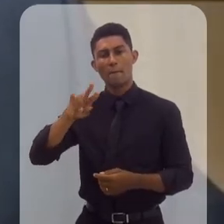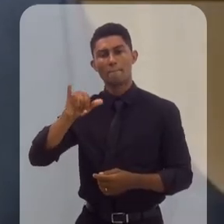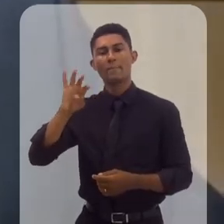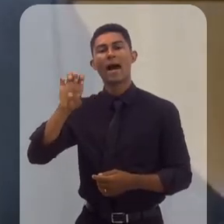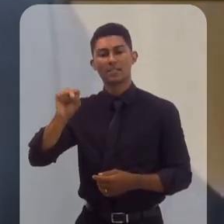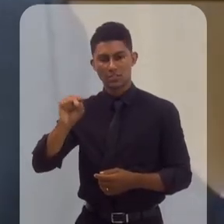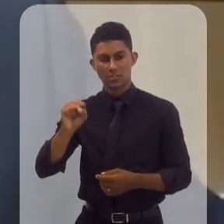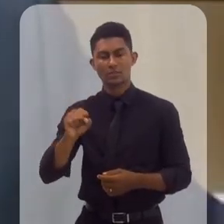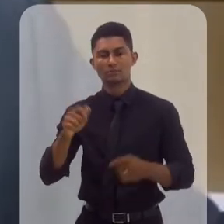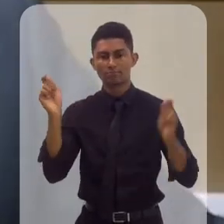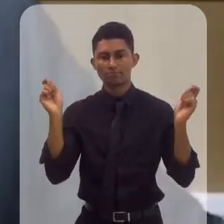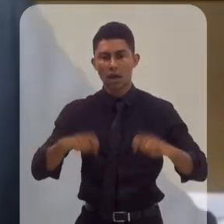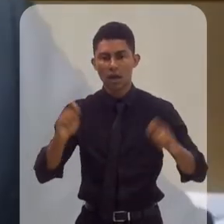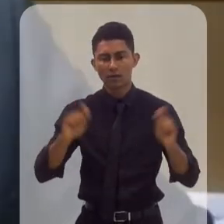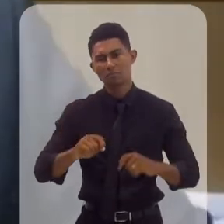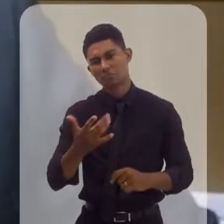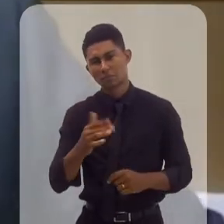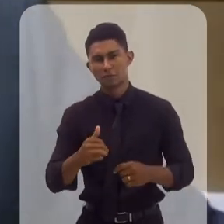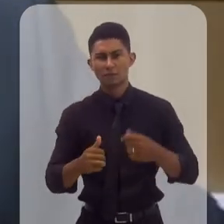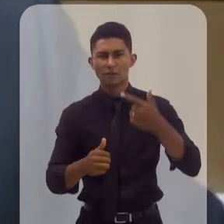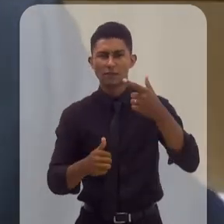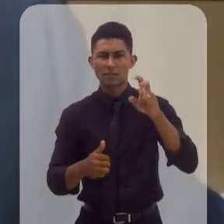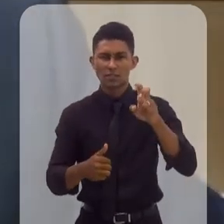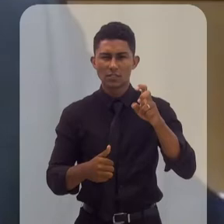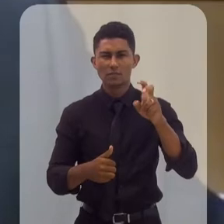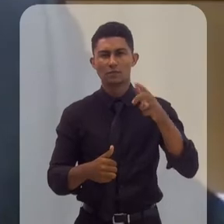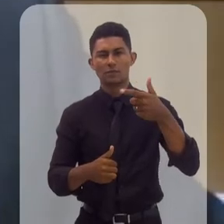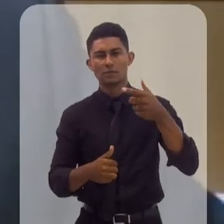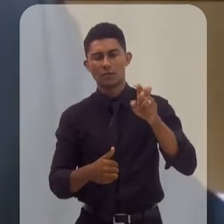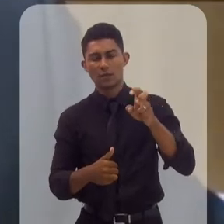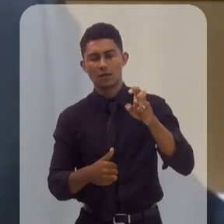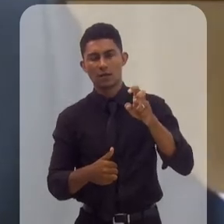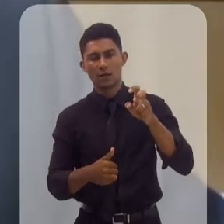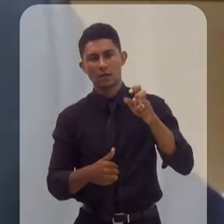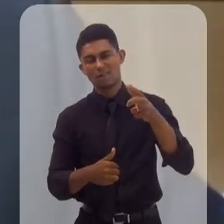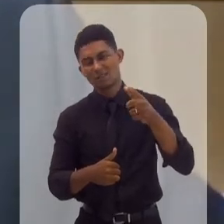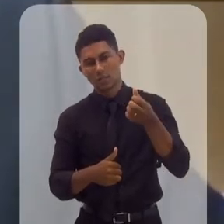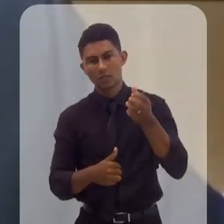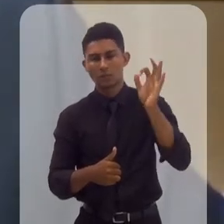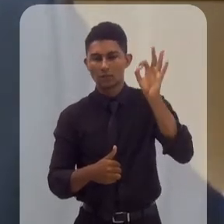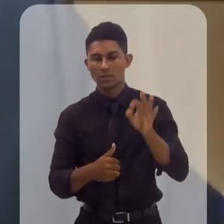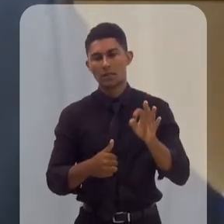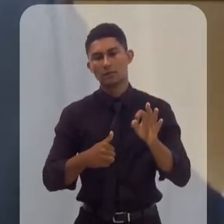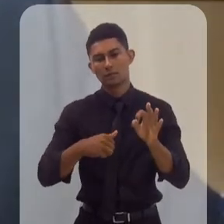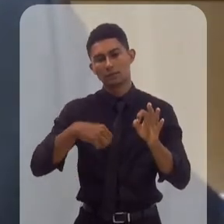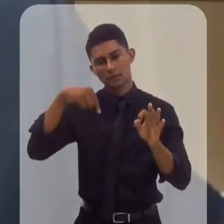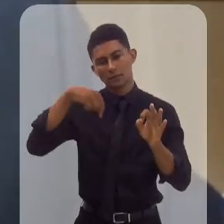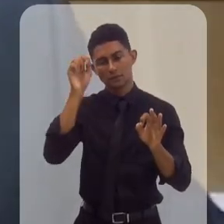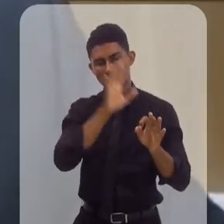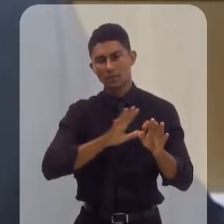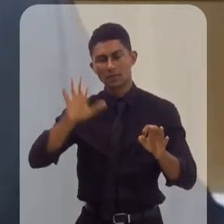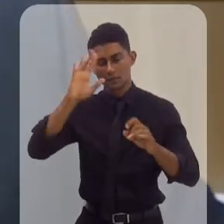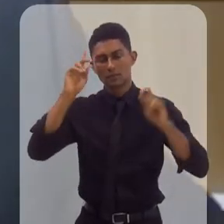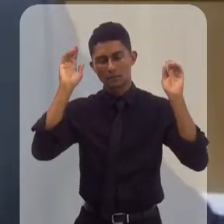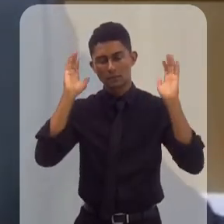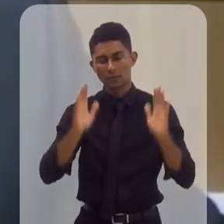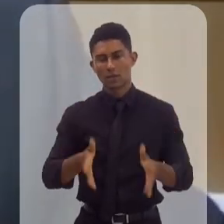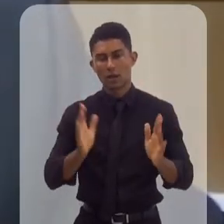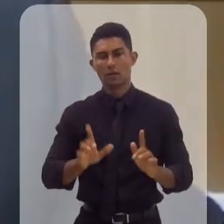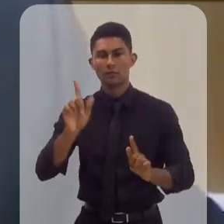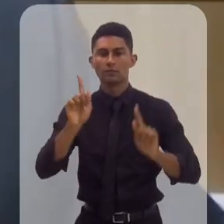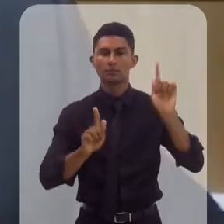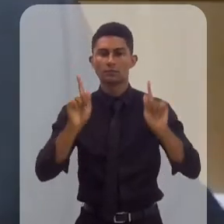hoje em dia é mais ou menos 25, 26% do potencial do Brasil que já existe licenciado,